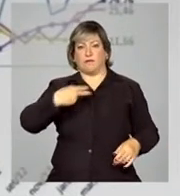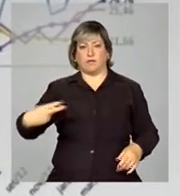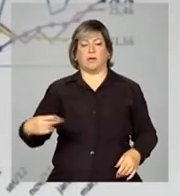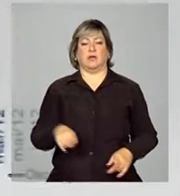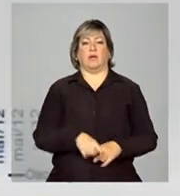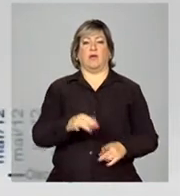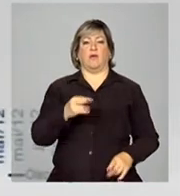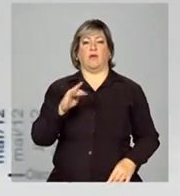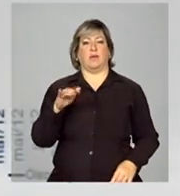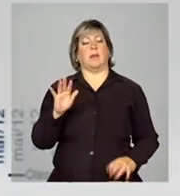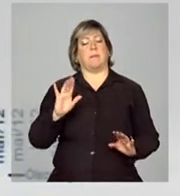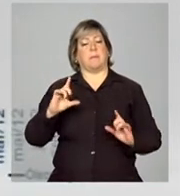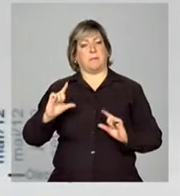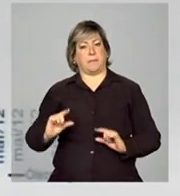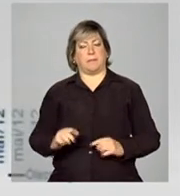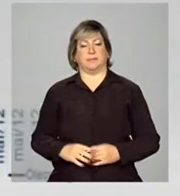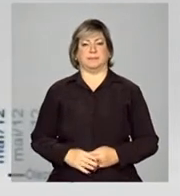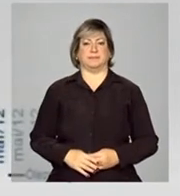magnitude.